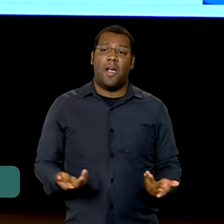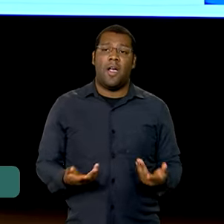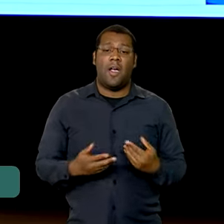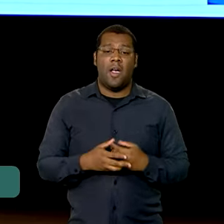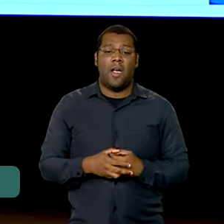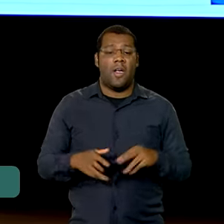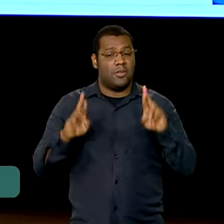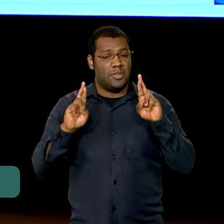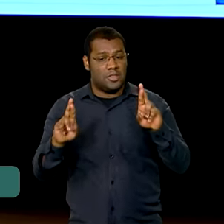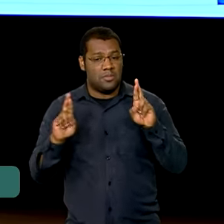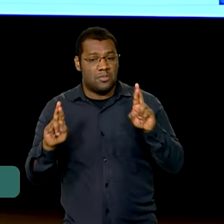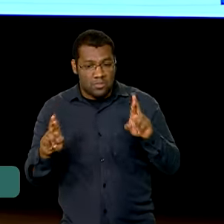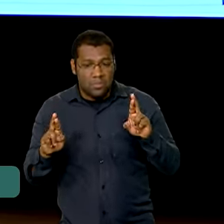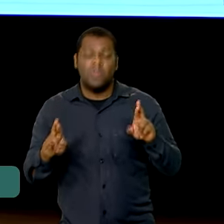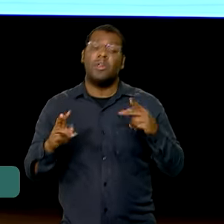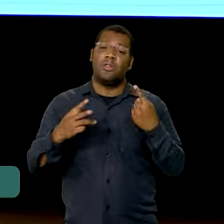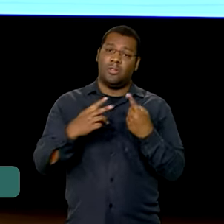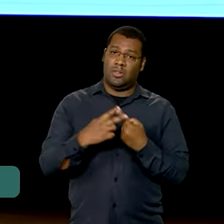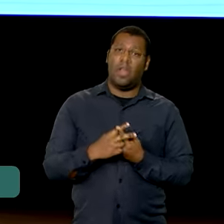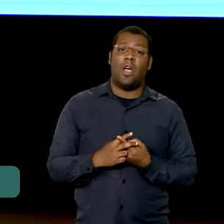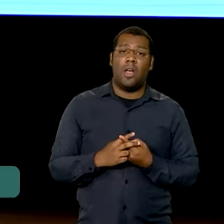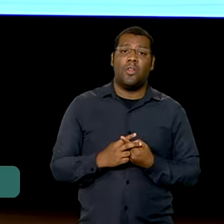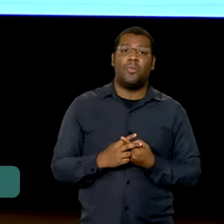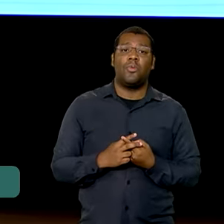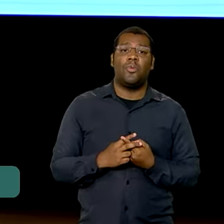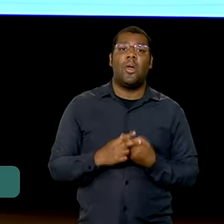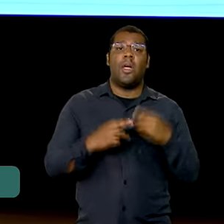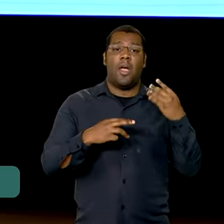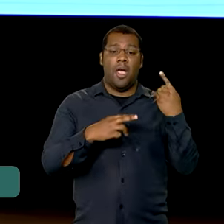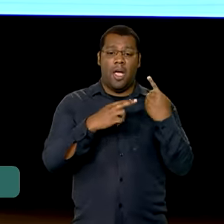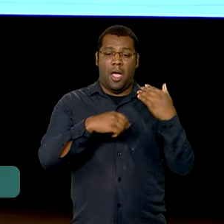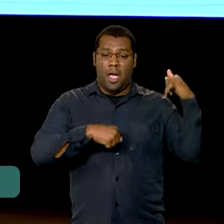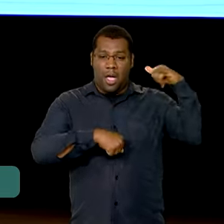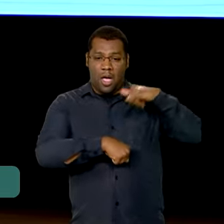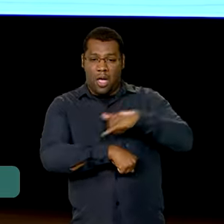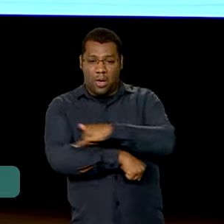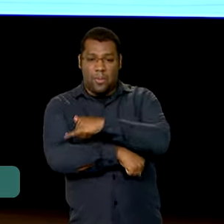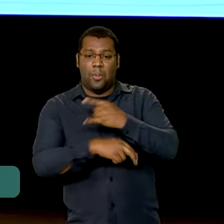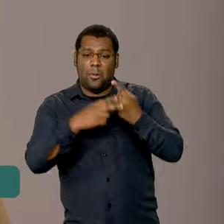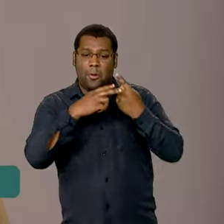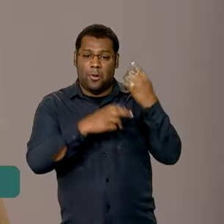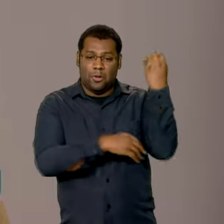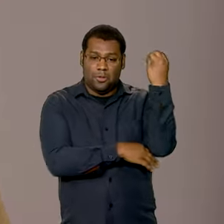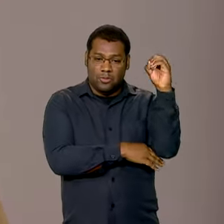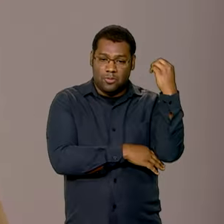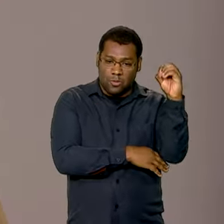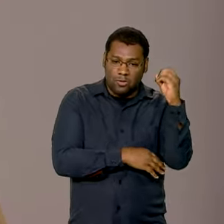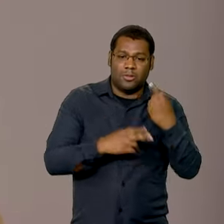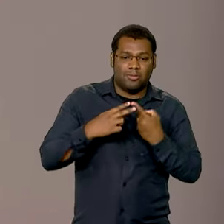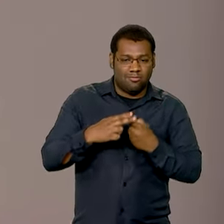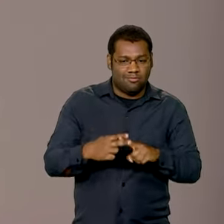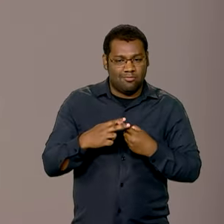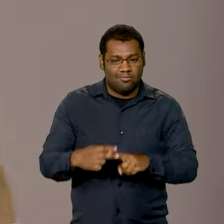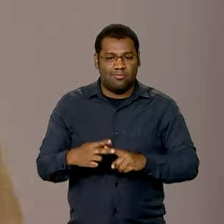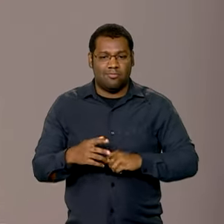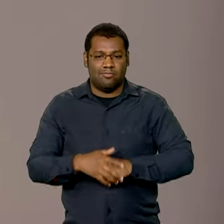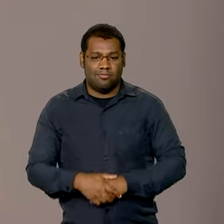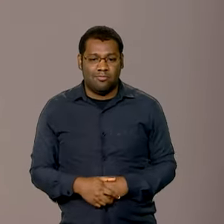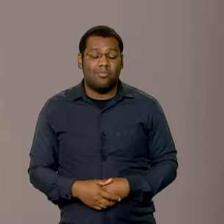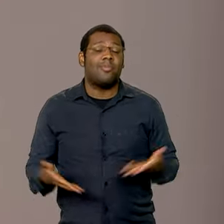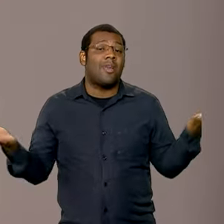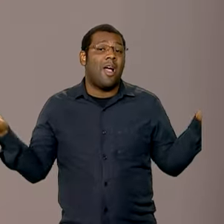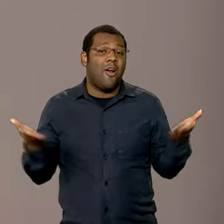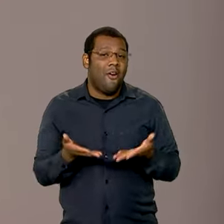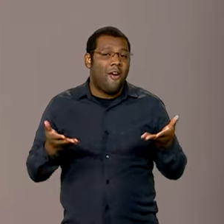antes do que a gente estava imaginando, vai voltar a operação com força total. E do Sul, vamos